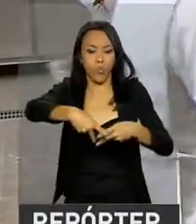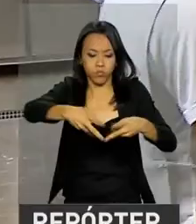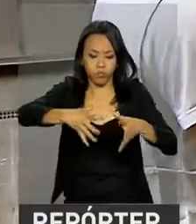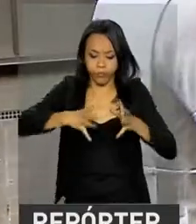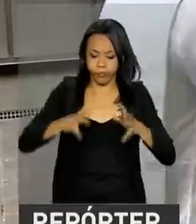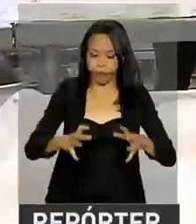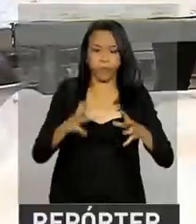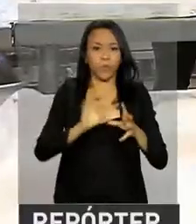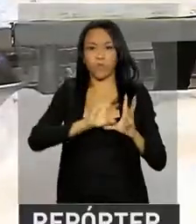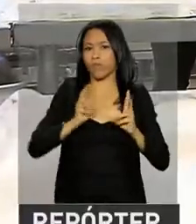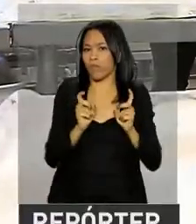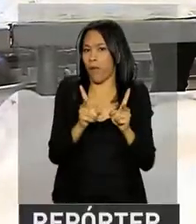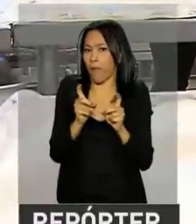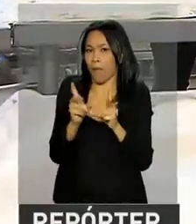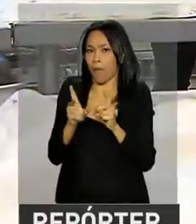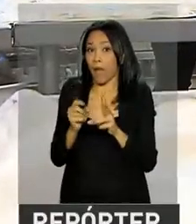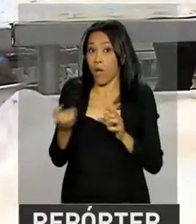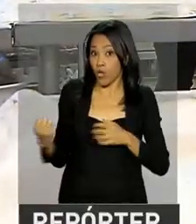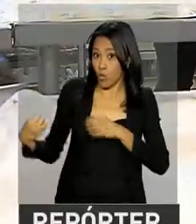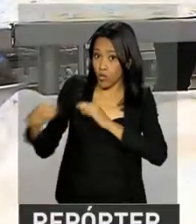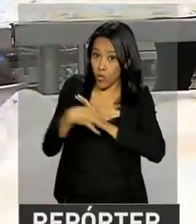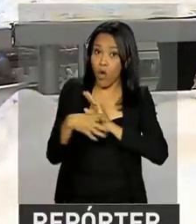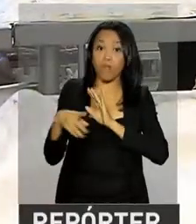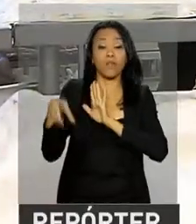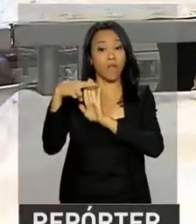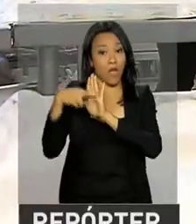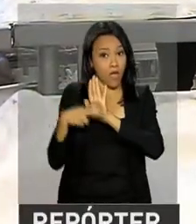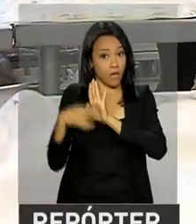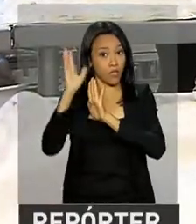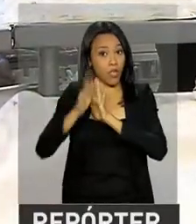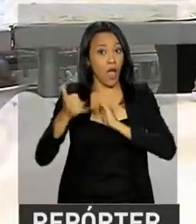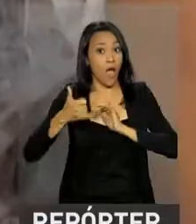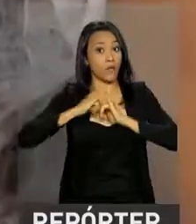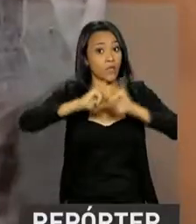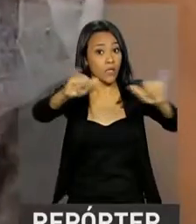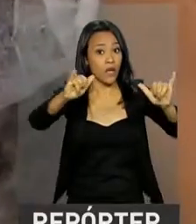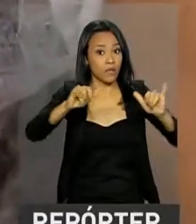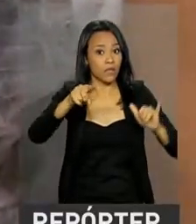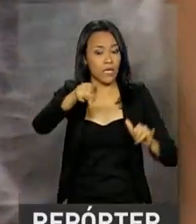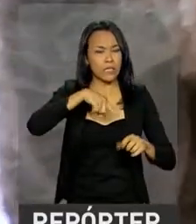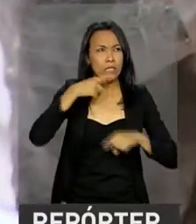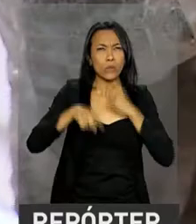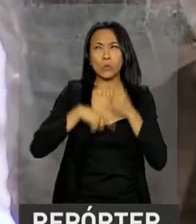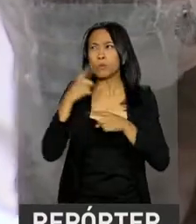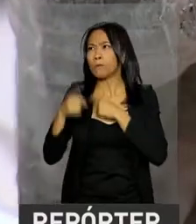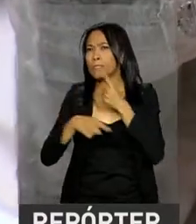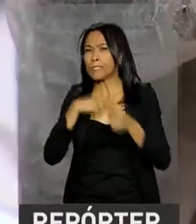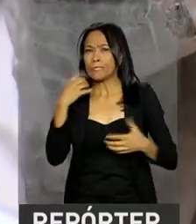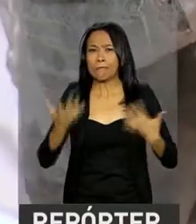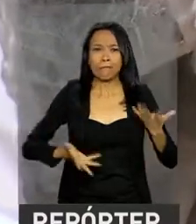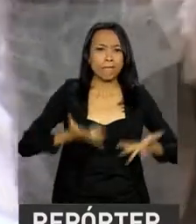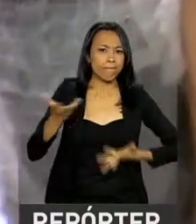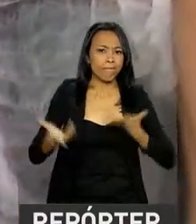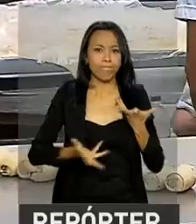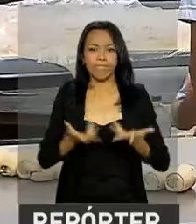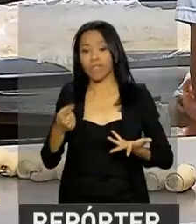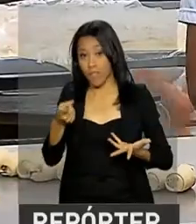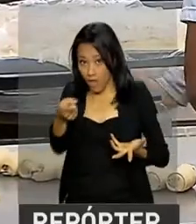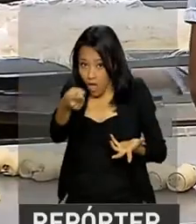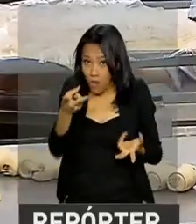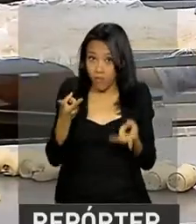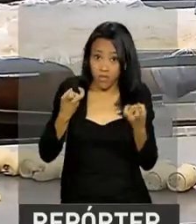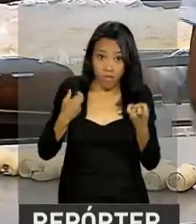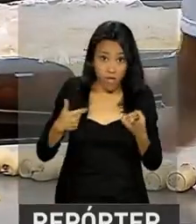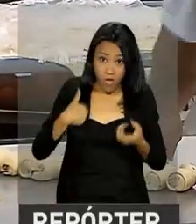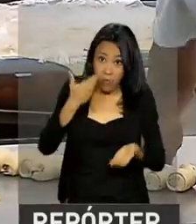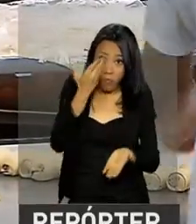salgados. Assim que as novas regras para o trabalho foram anunciadas, as dúvidas surgiram. Depois de perceber que não